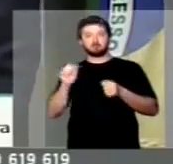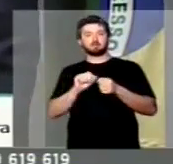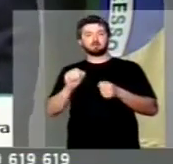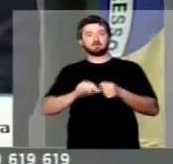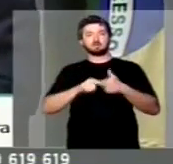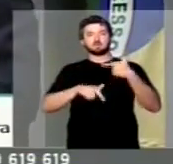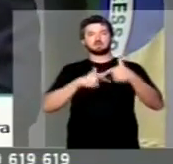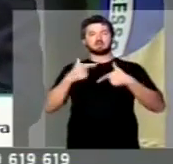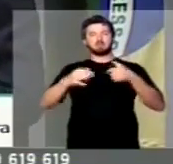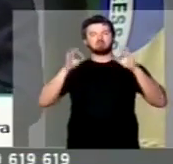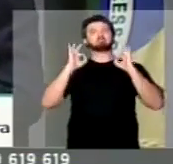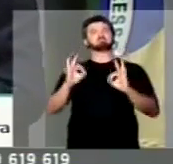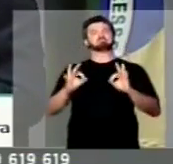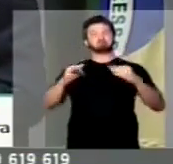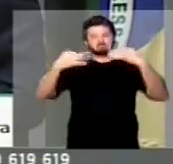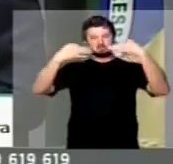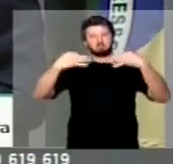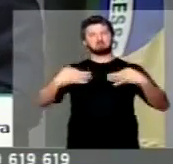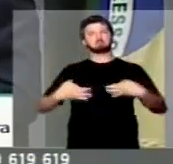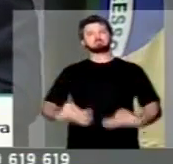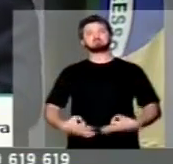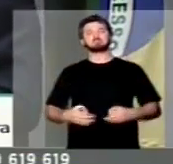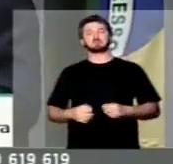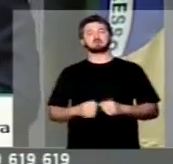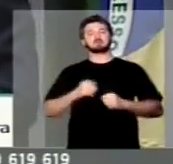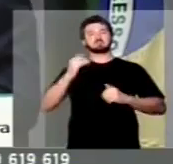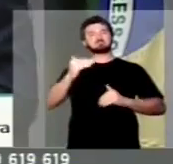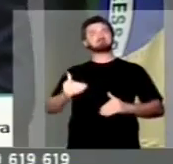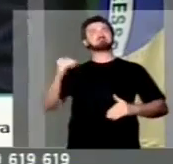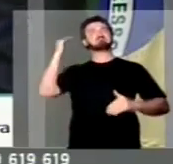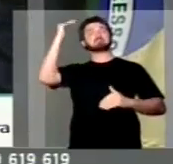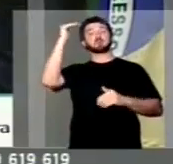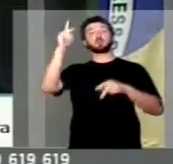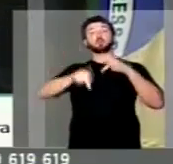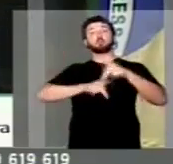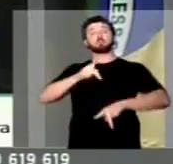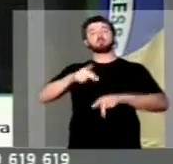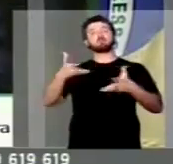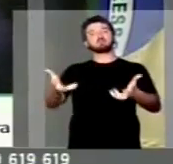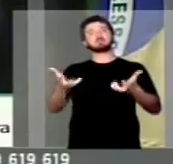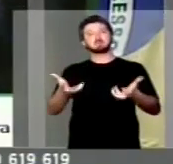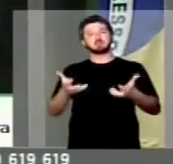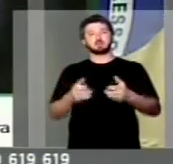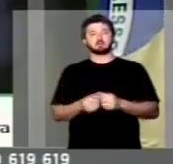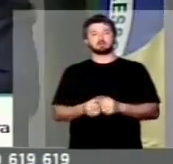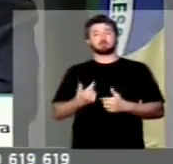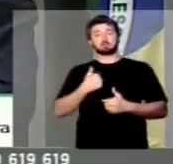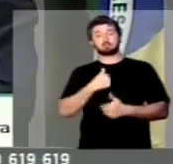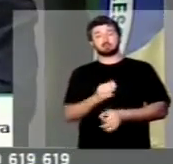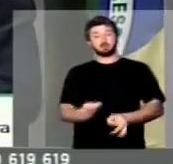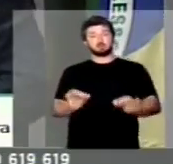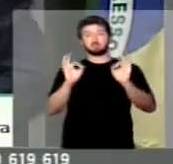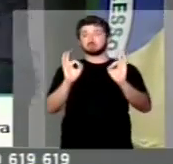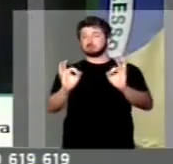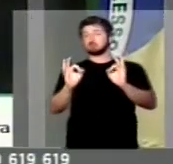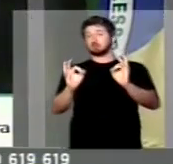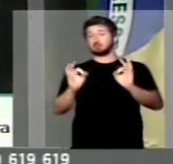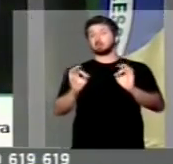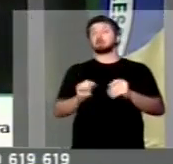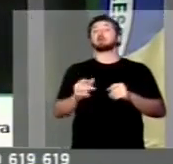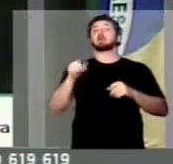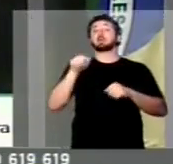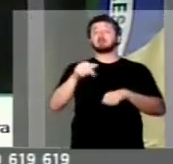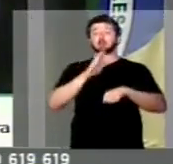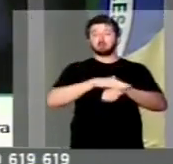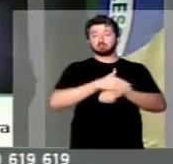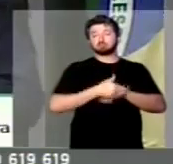de maneira impecável, tem agido com a grandeza que o povo brasileiro espera e tenho certeza que, ao longo